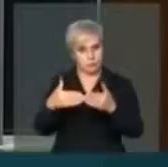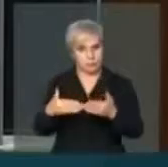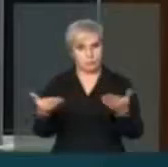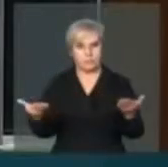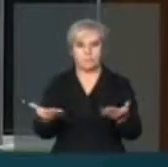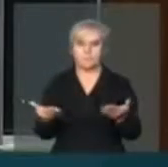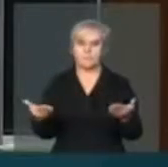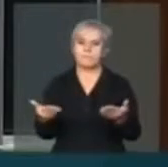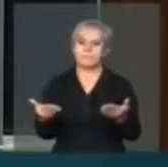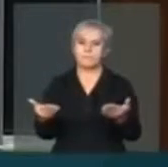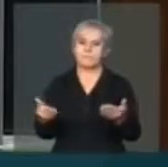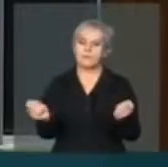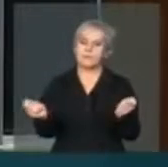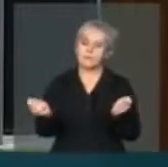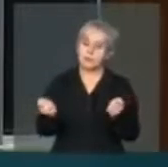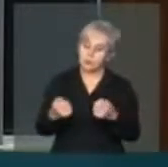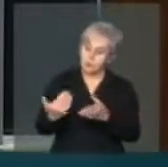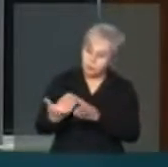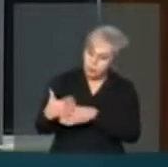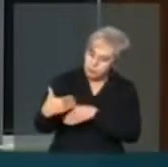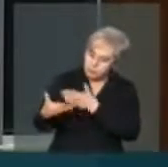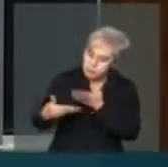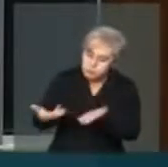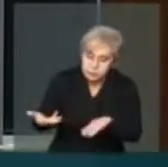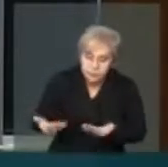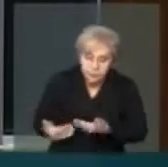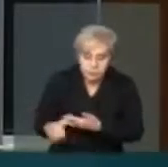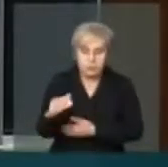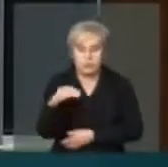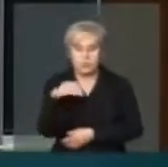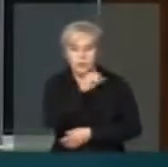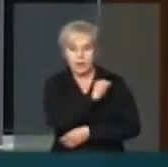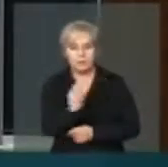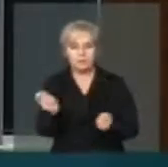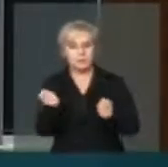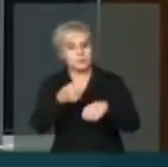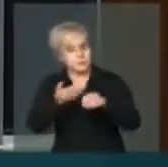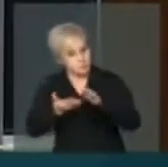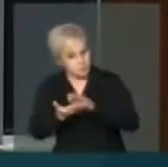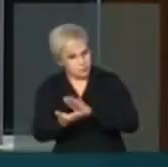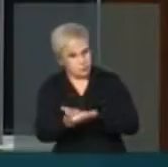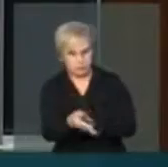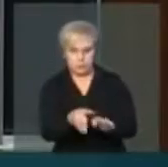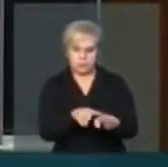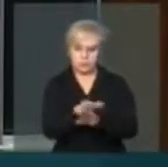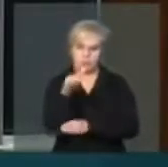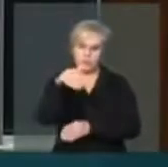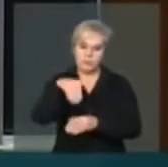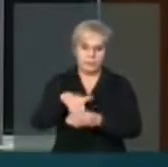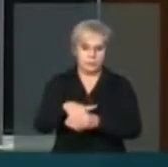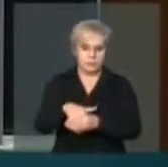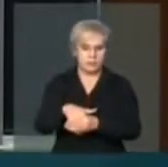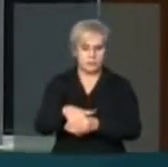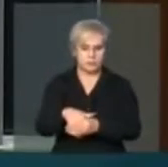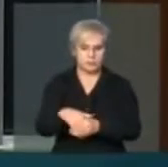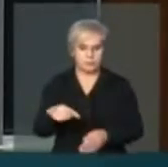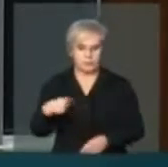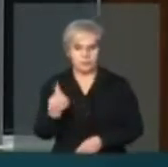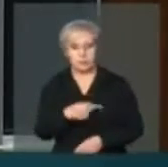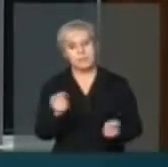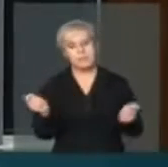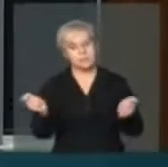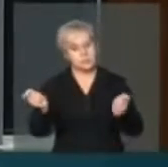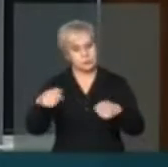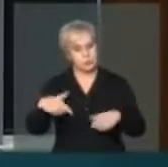adiantar aqui o processo, para que nós possamos encaminhar a votação, para que nós possamos, acima de tudo,